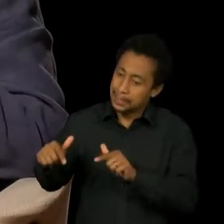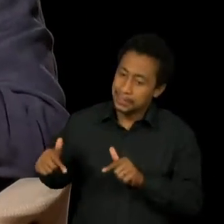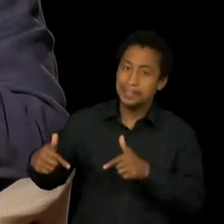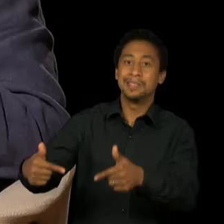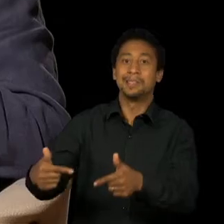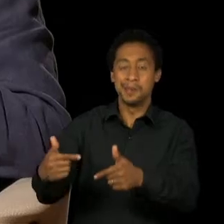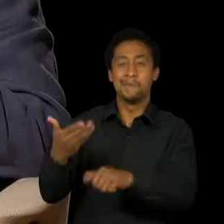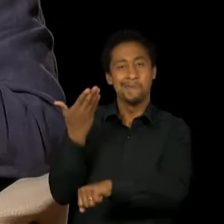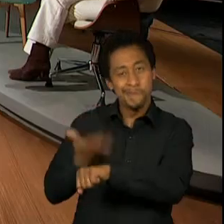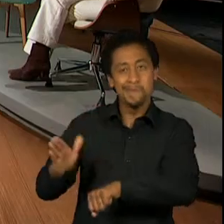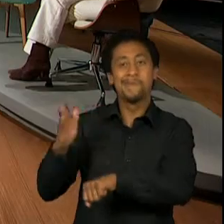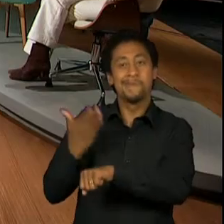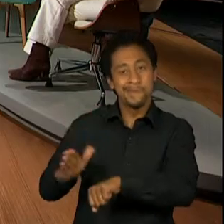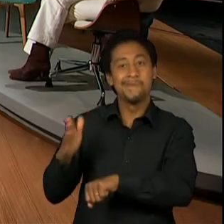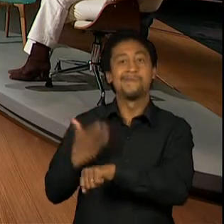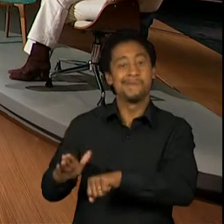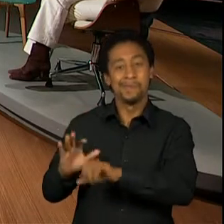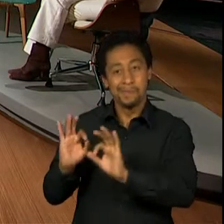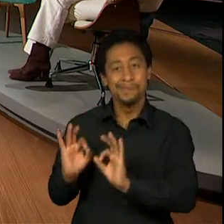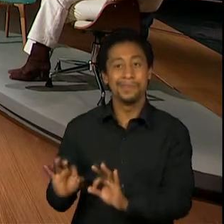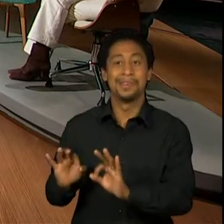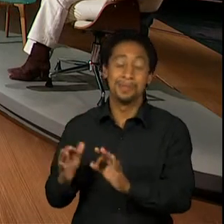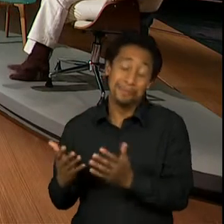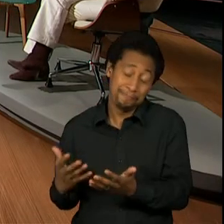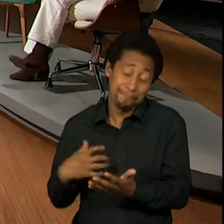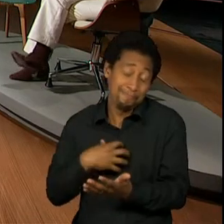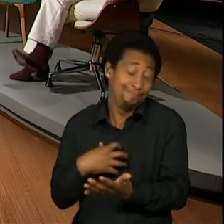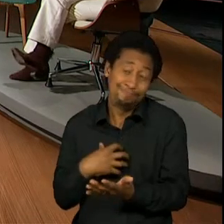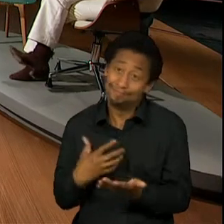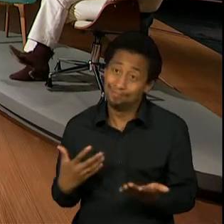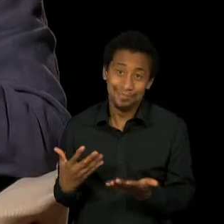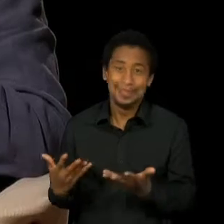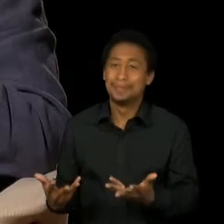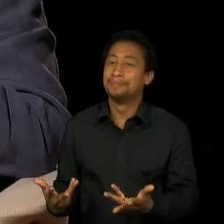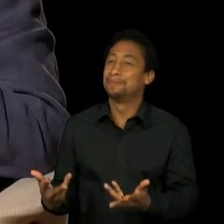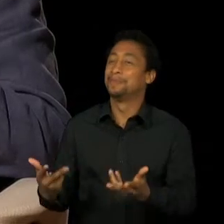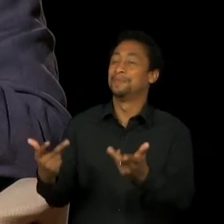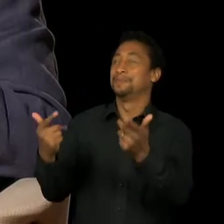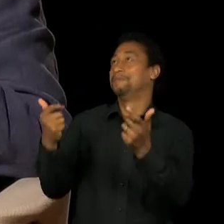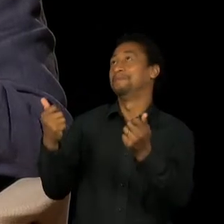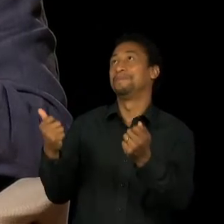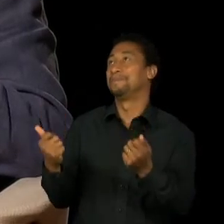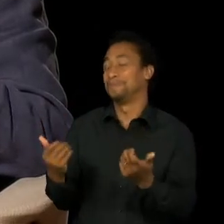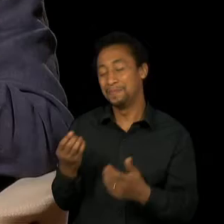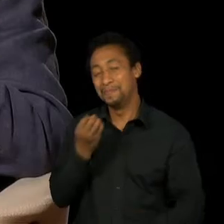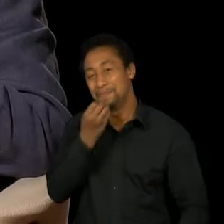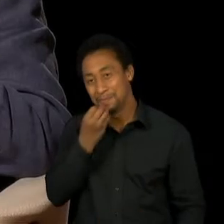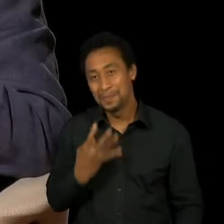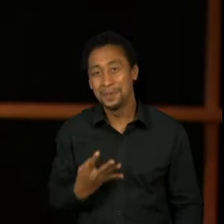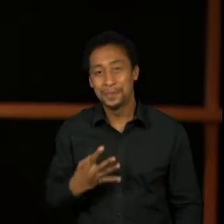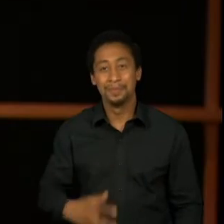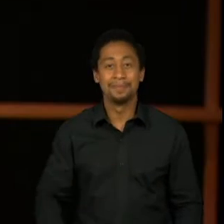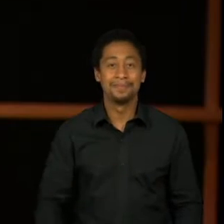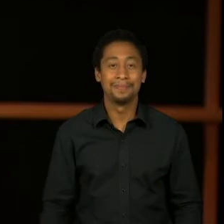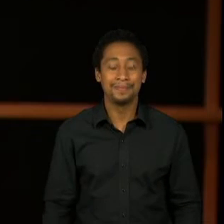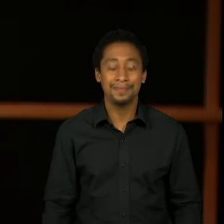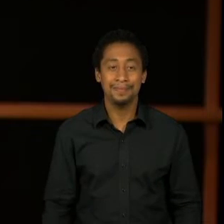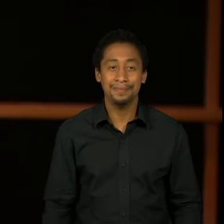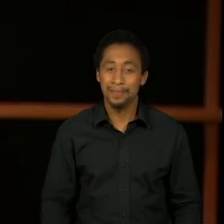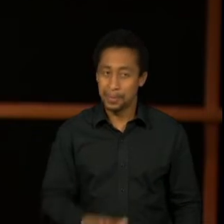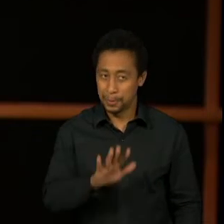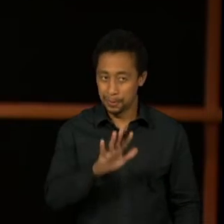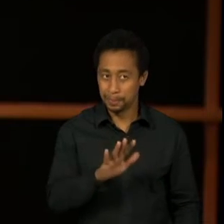mesmo no mundo naquele momento. Foi incrível. Muito bom. Agora, na